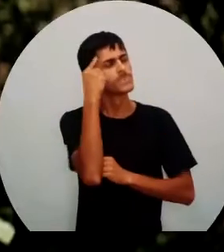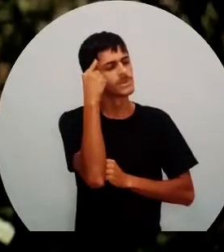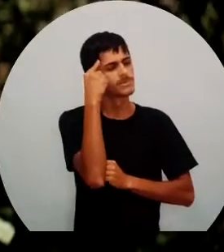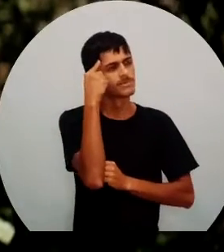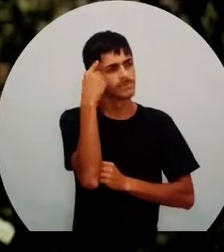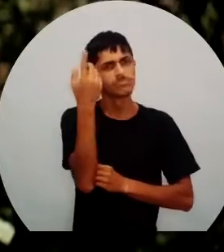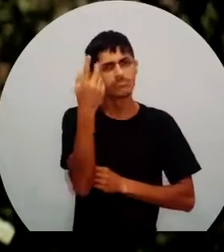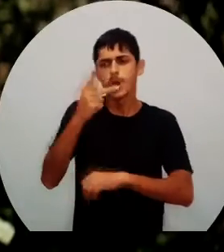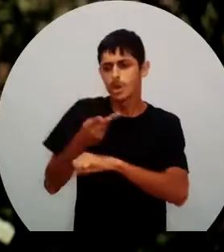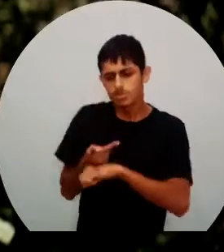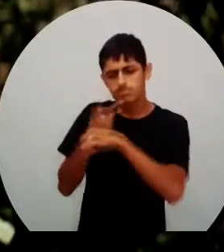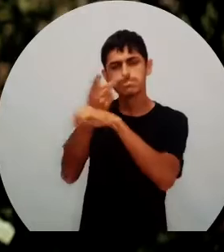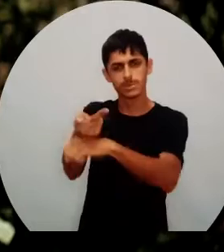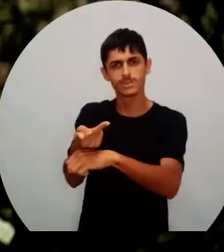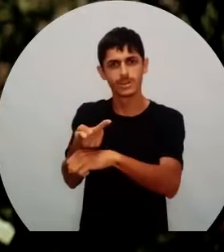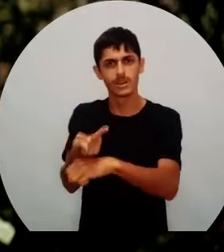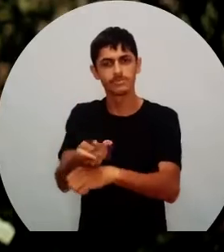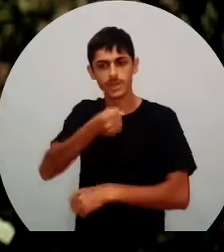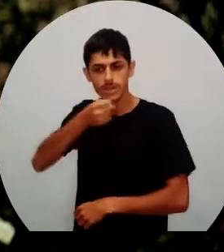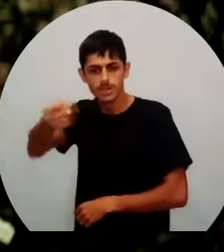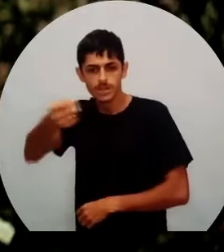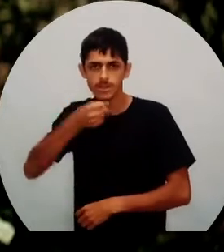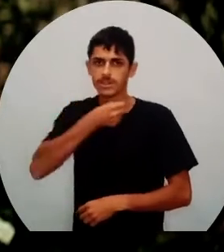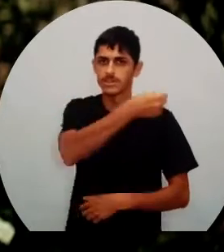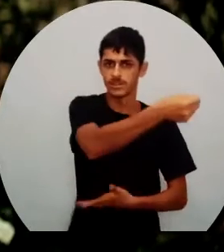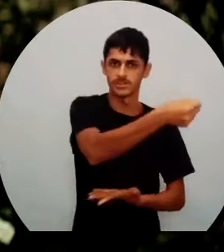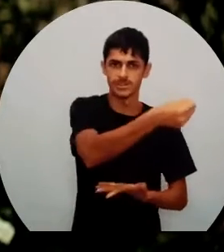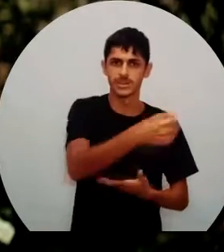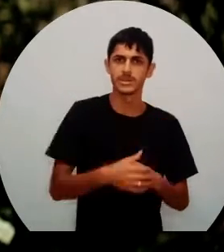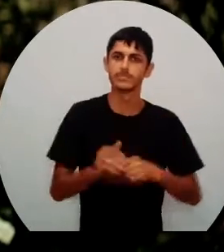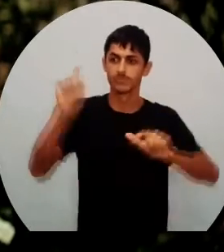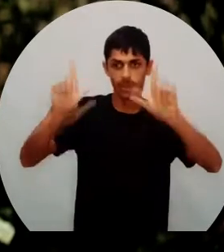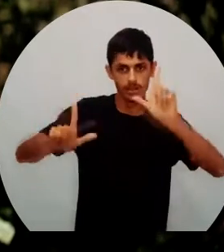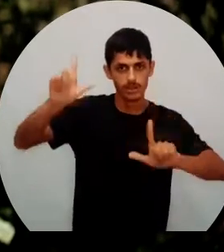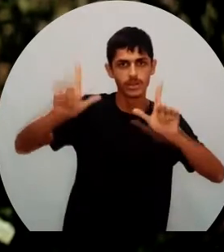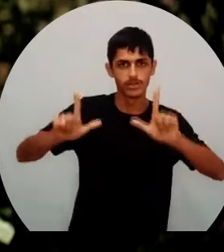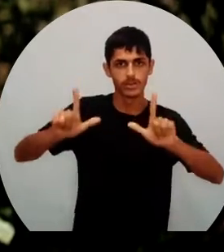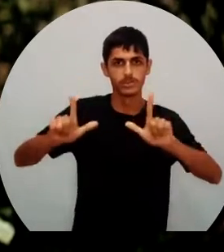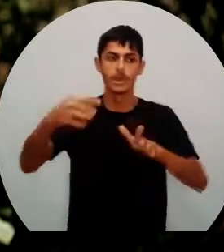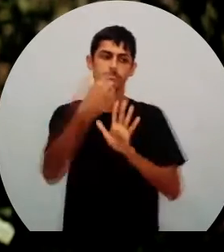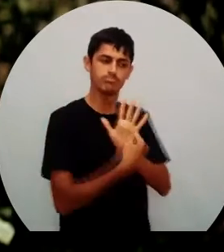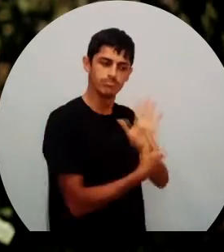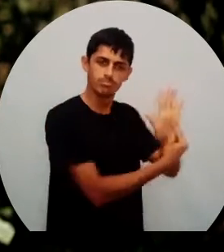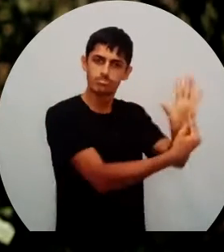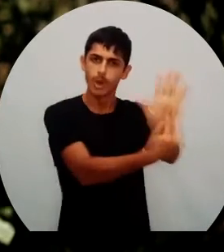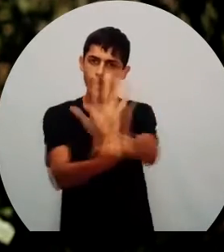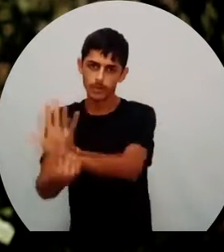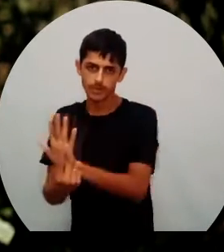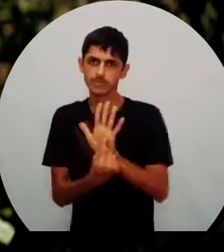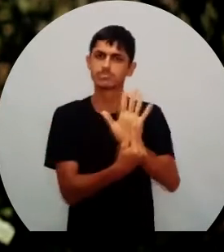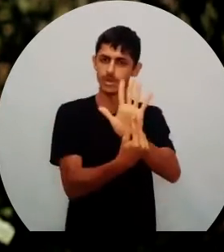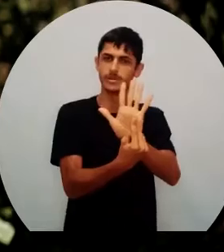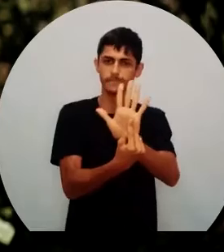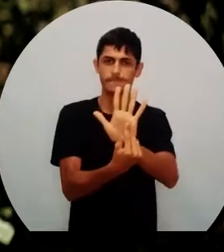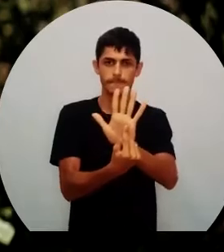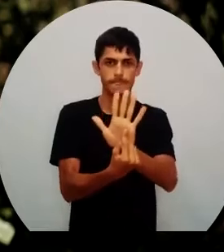TVs, em várias telejornais, reportagens aqui na Serra do Pará para divulgar e preservar esse rico patrimônio aqui em